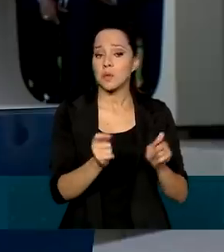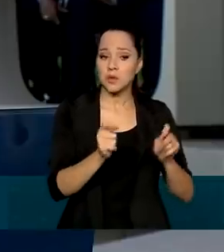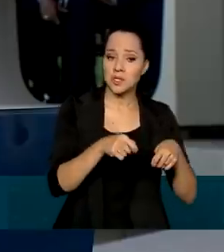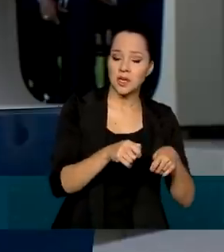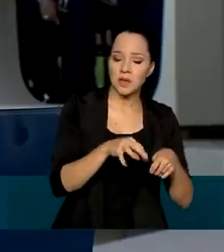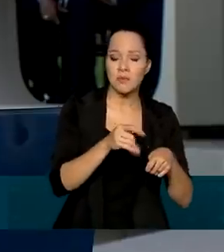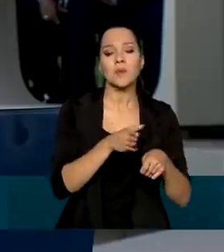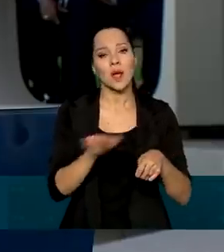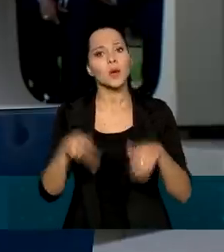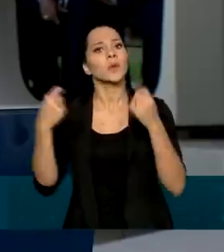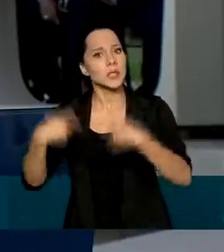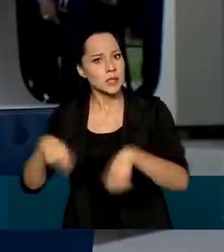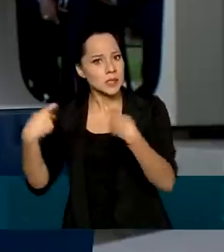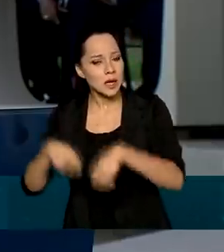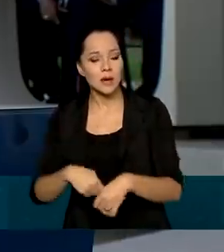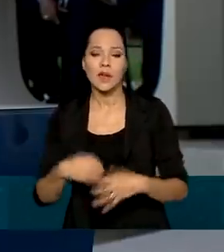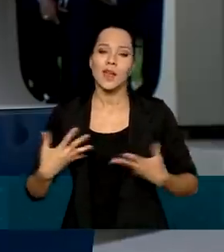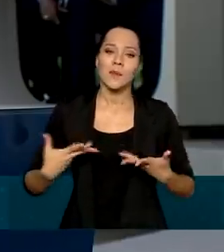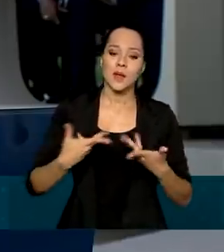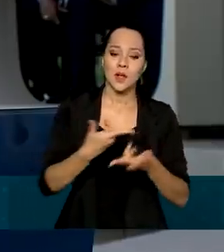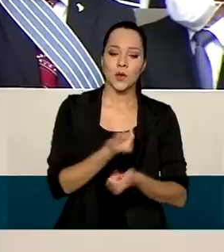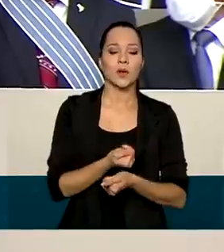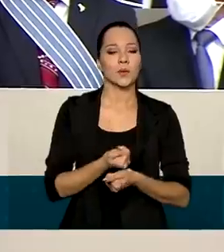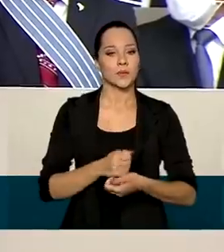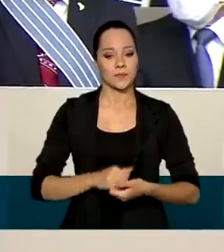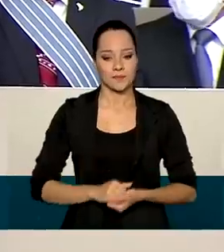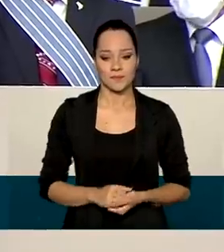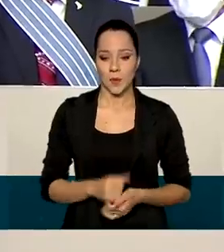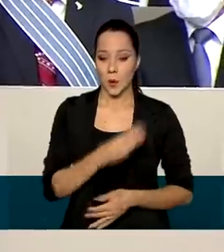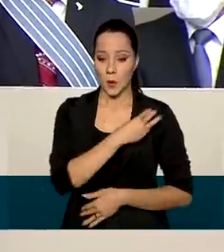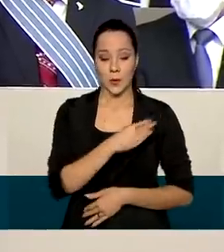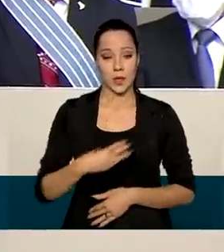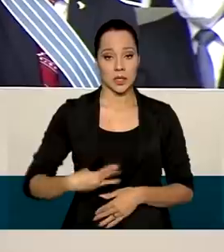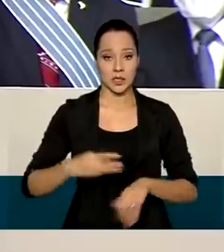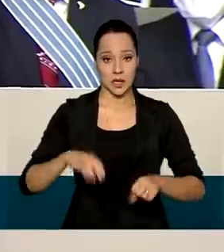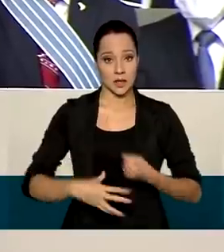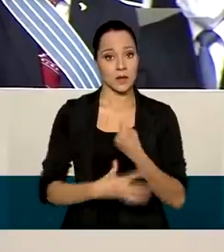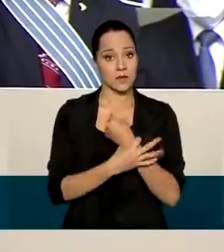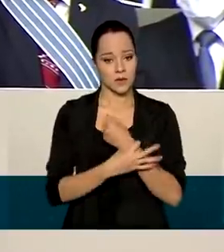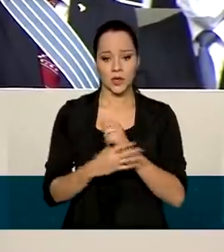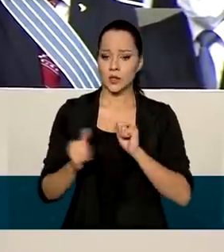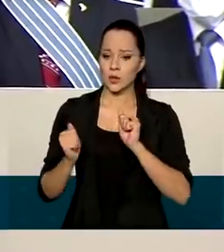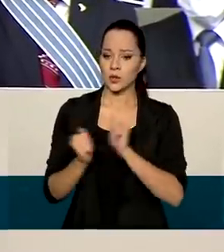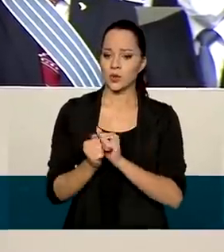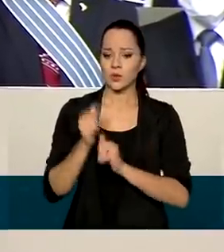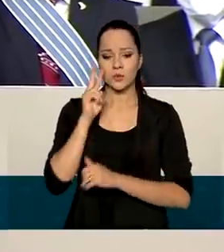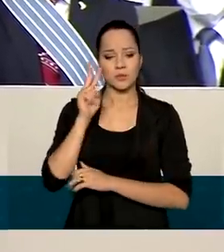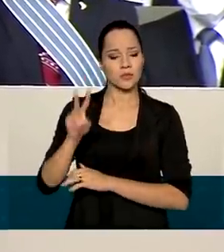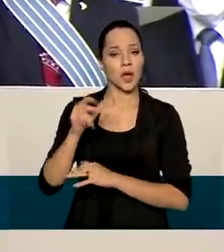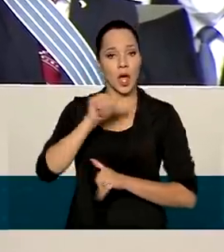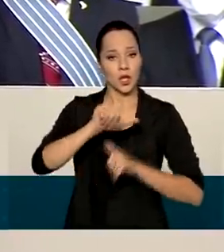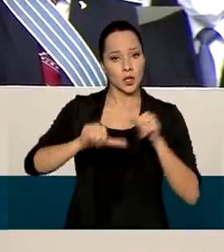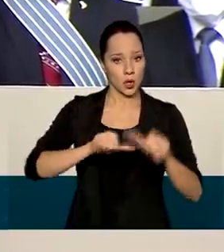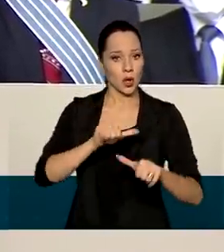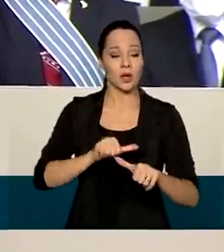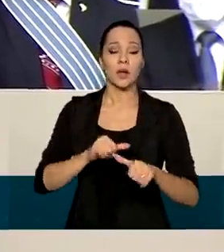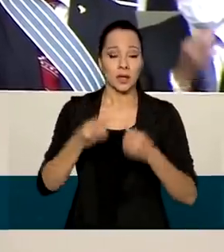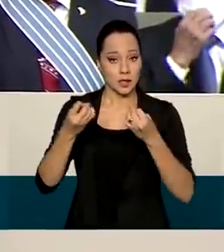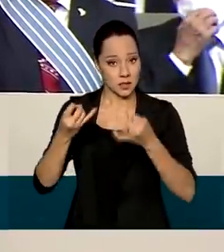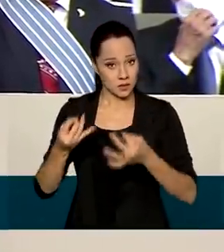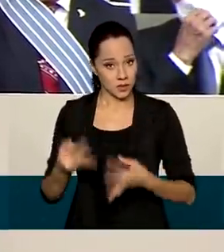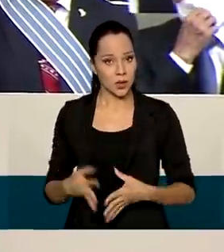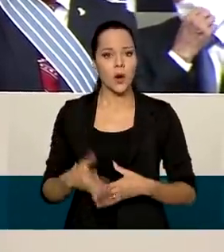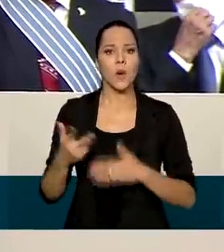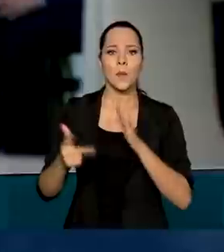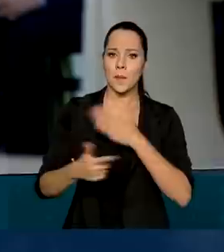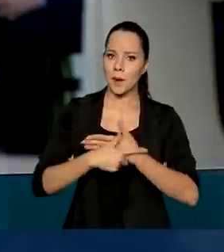necessário e melhorando nossa eficiência. O ministro da Defesa acompanhou a troca do comando e destacou o papel